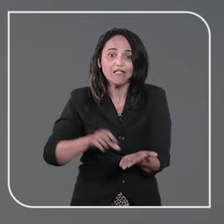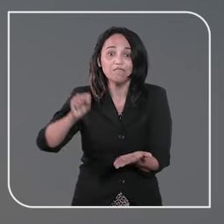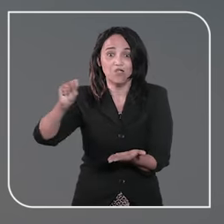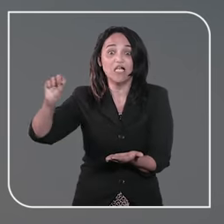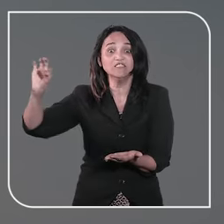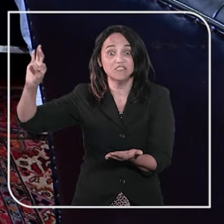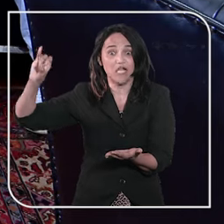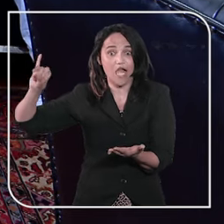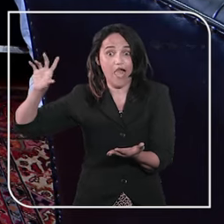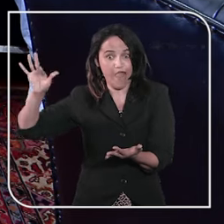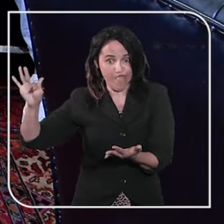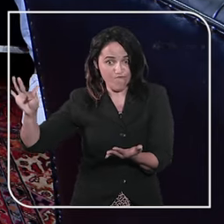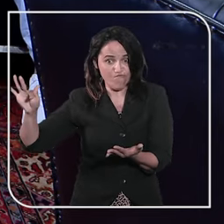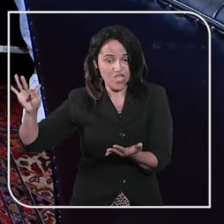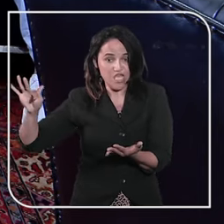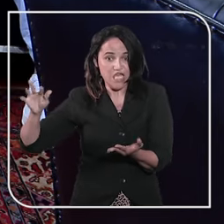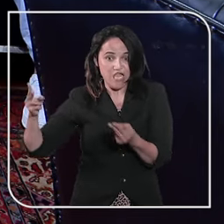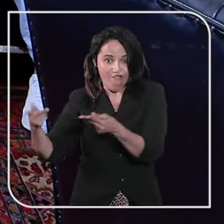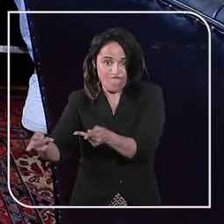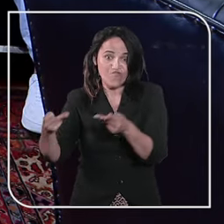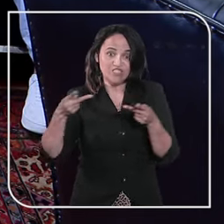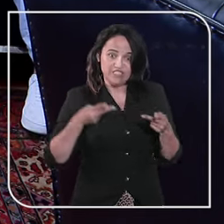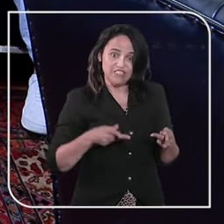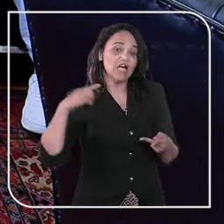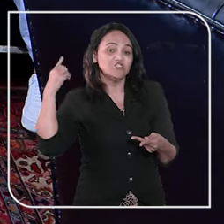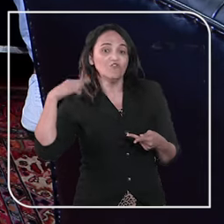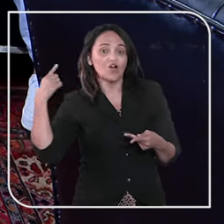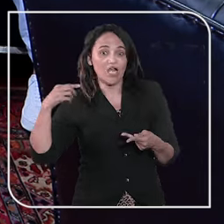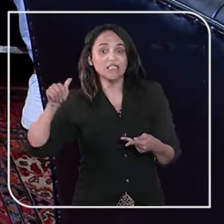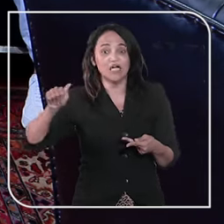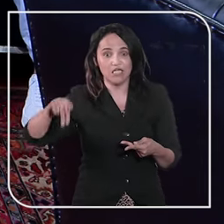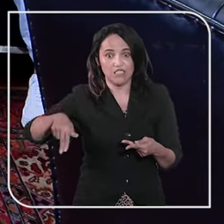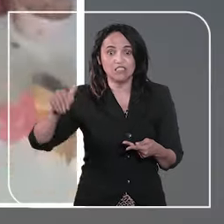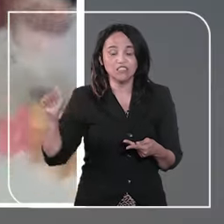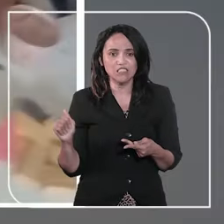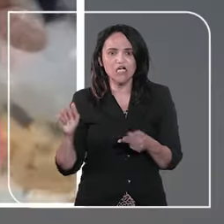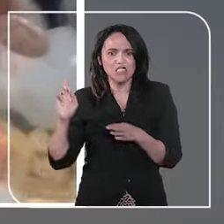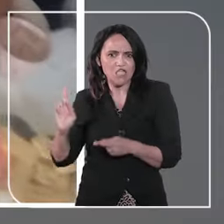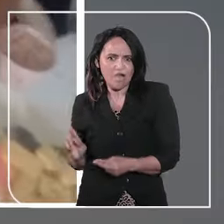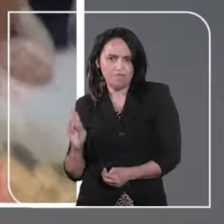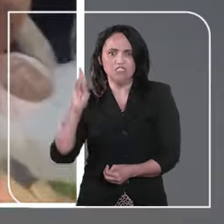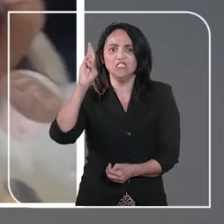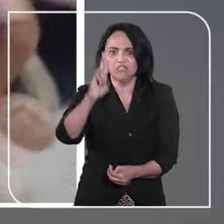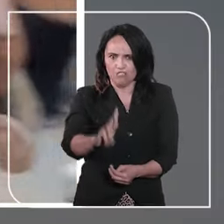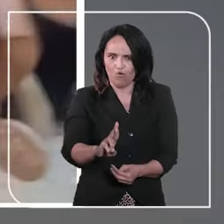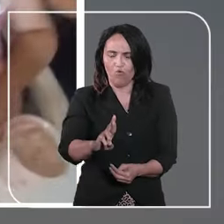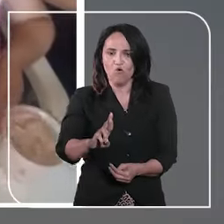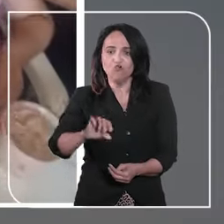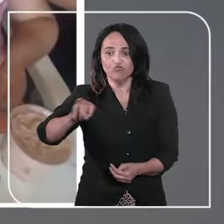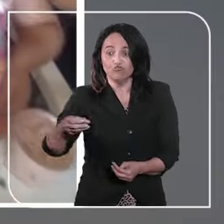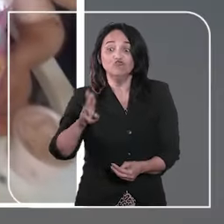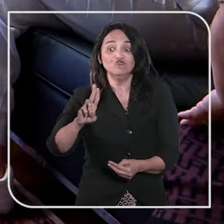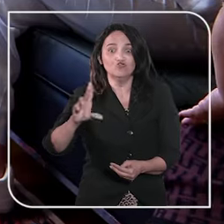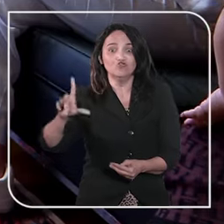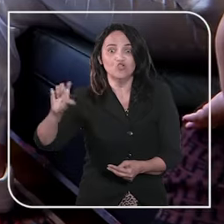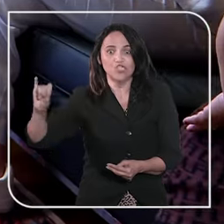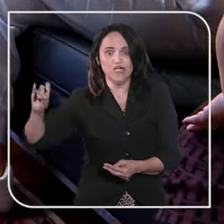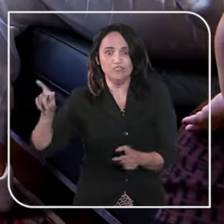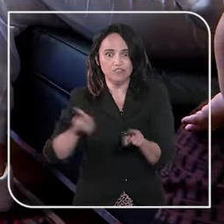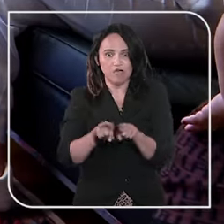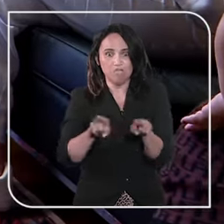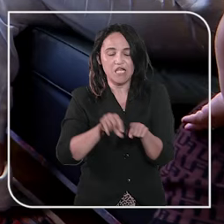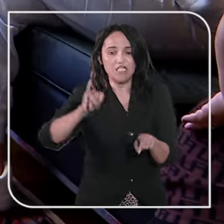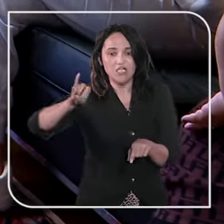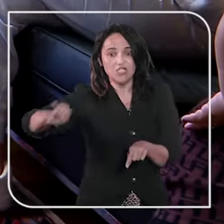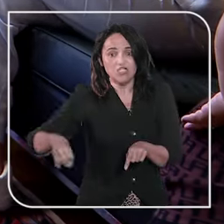Tribunal Federal. Em visita ao STJ, a advogada Anaísa Banhara, que representou as meninas Júlia e Giovanna, teve